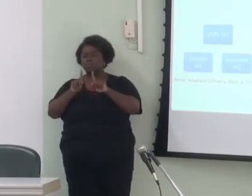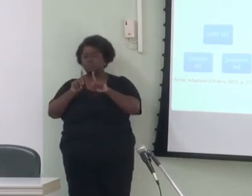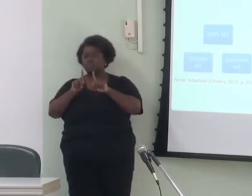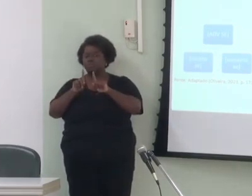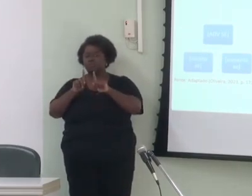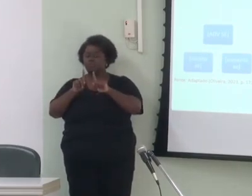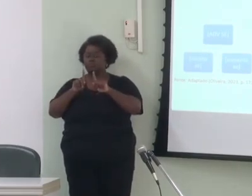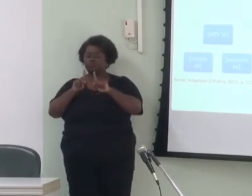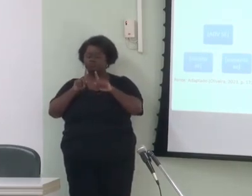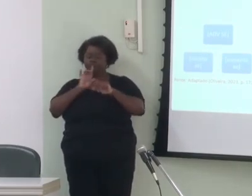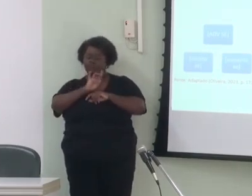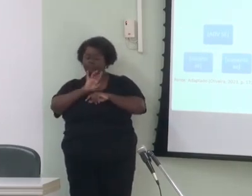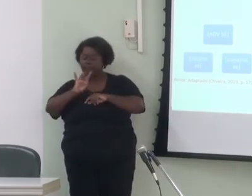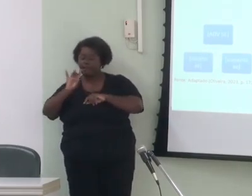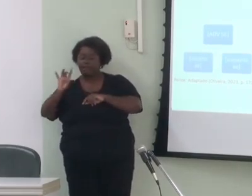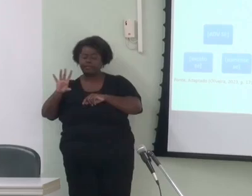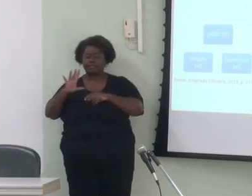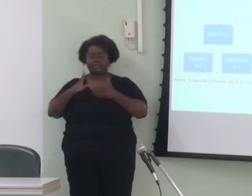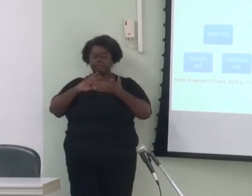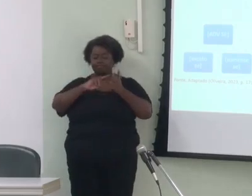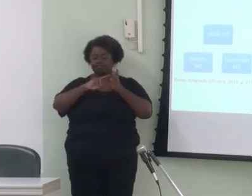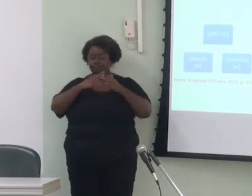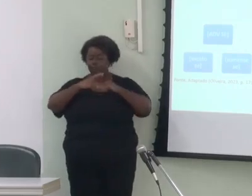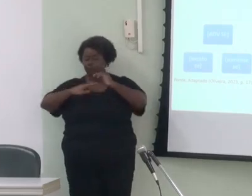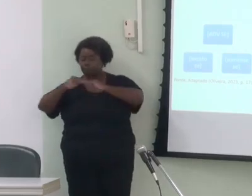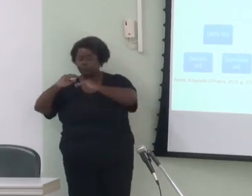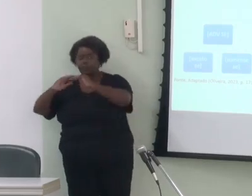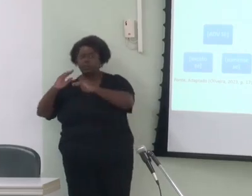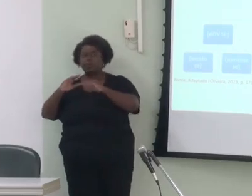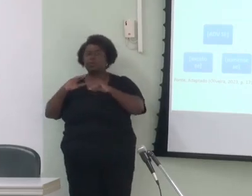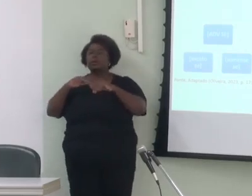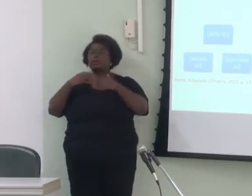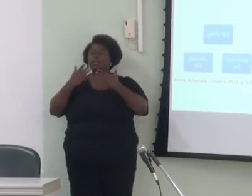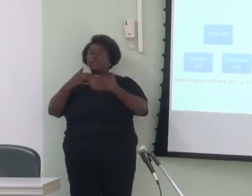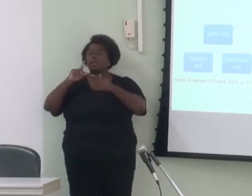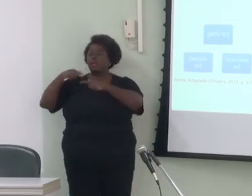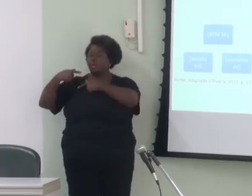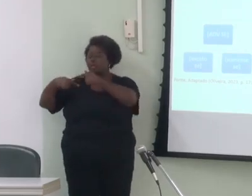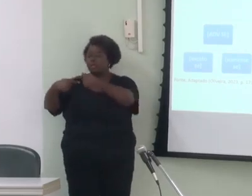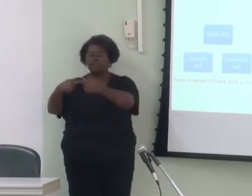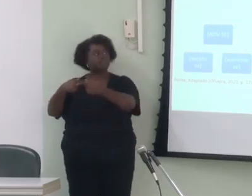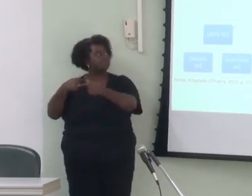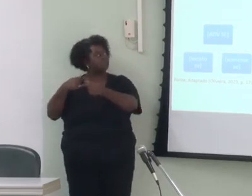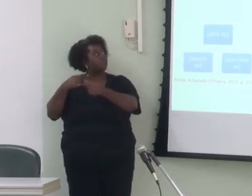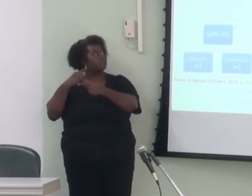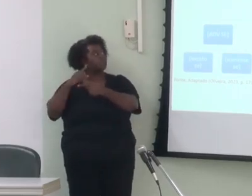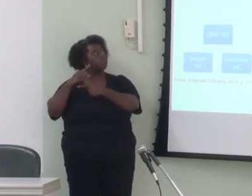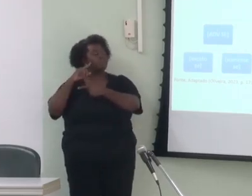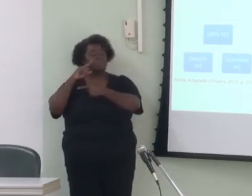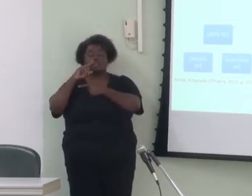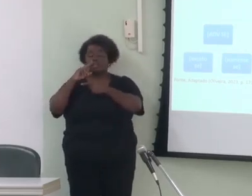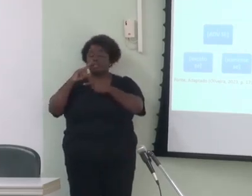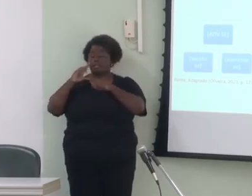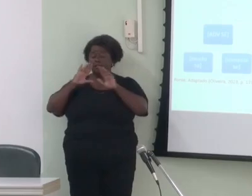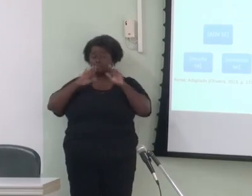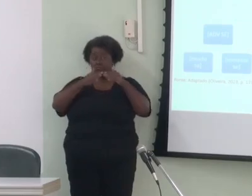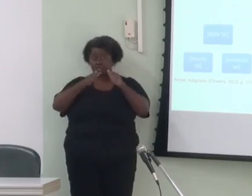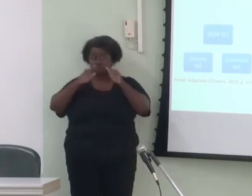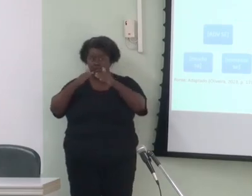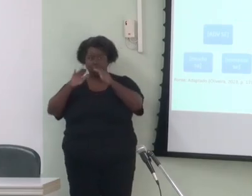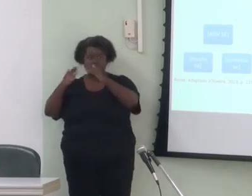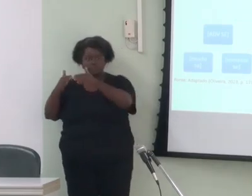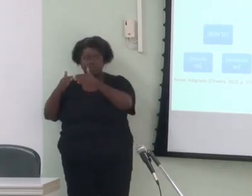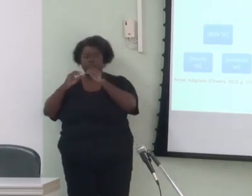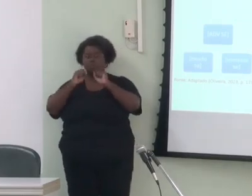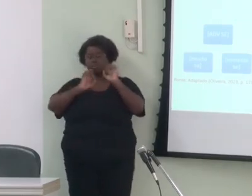em cada subesquema e micro construção o que na literatura é chamado de herança de foco especificações podem ser elaboradas por meio